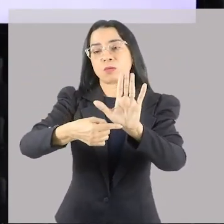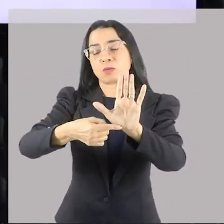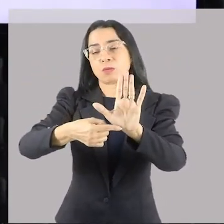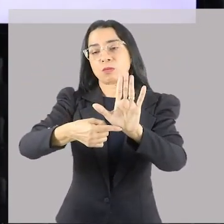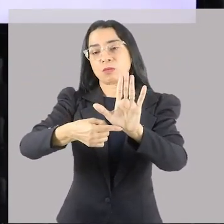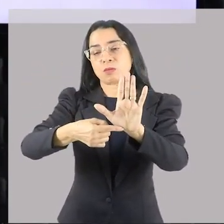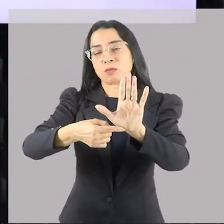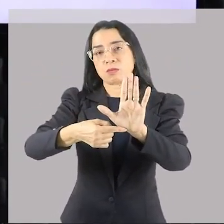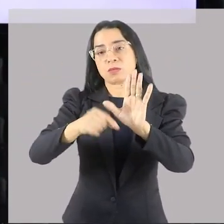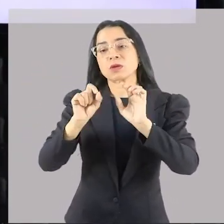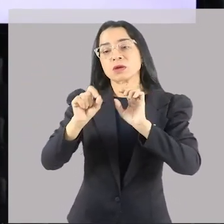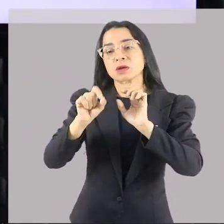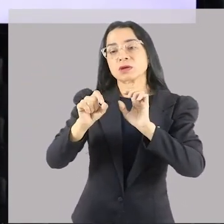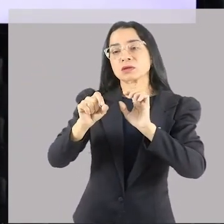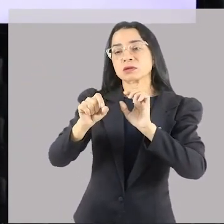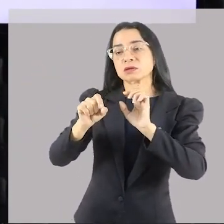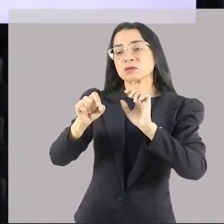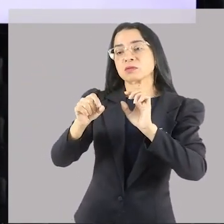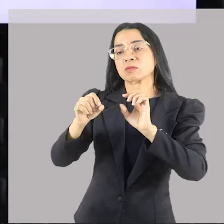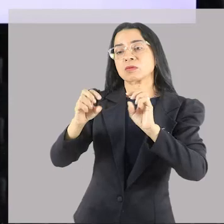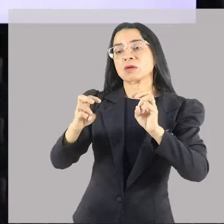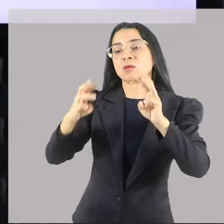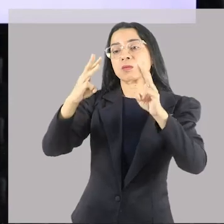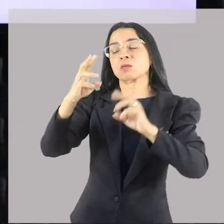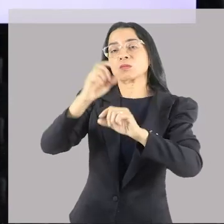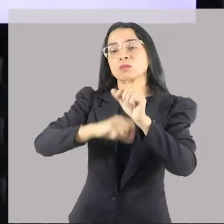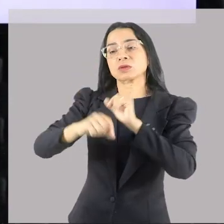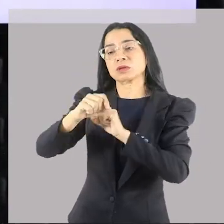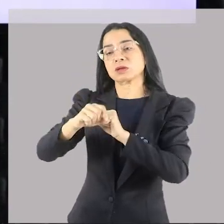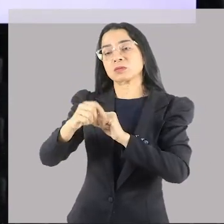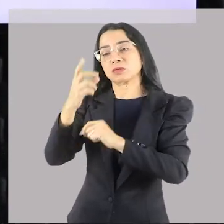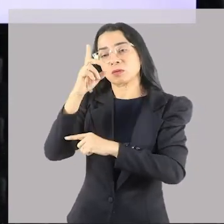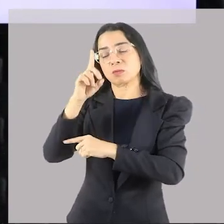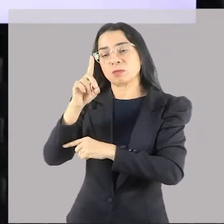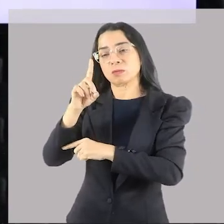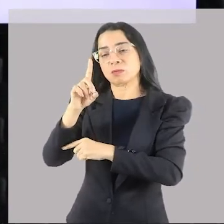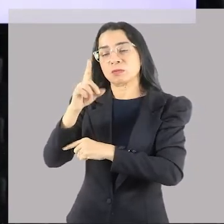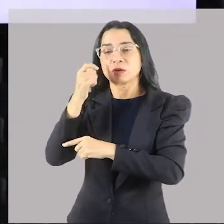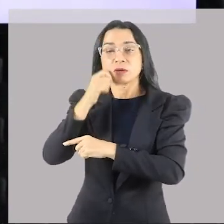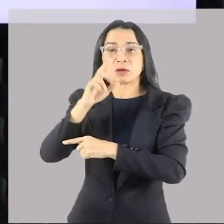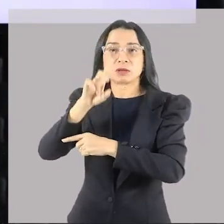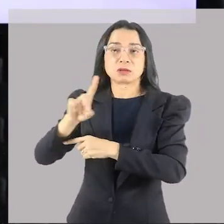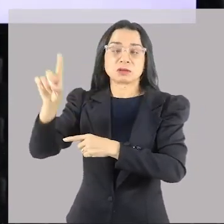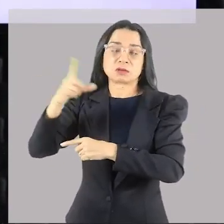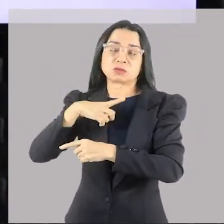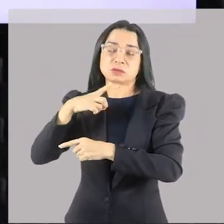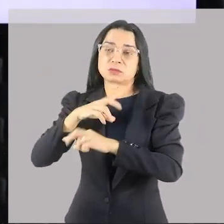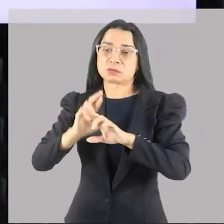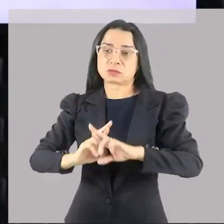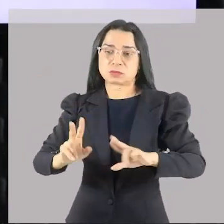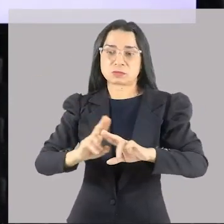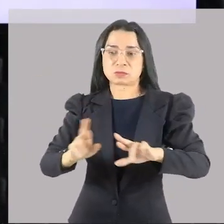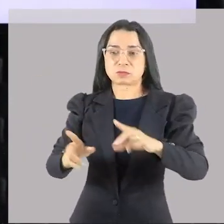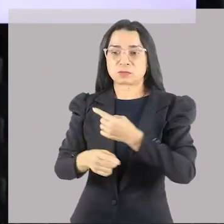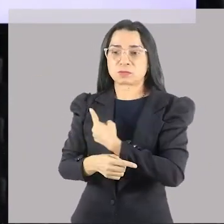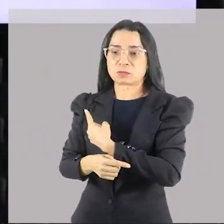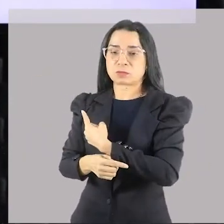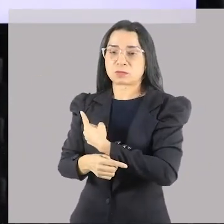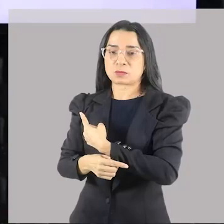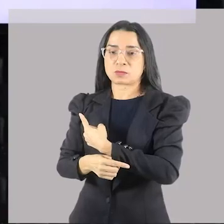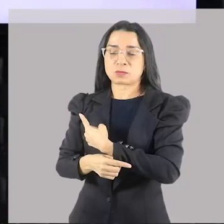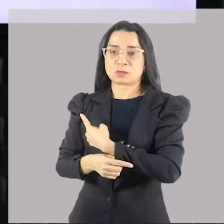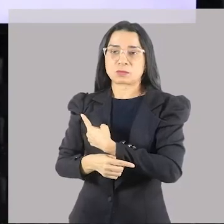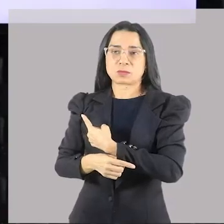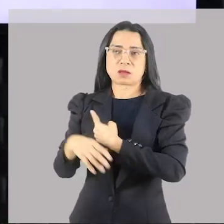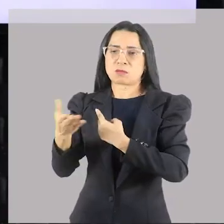o pórtico. Nesse caso aqui, como é um templo, há uma deusa, há uma diferença. Mas o pórtico do outro seria o que tem na frente e um frontão que foi